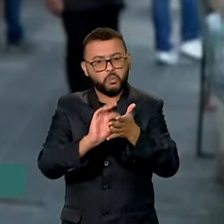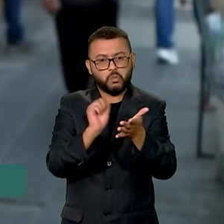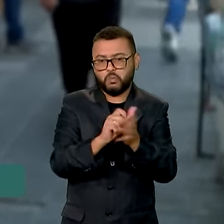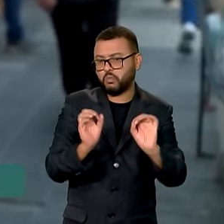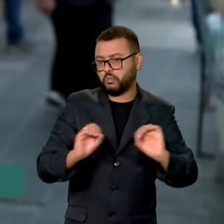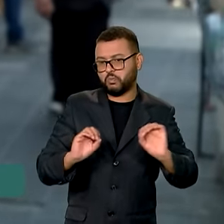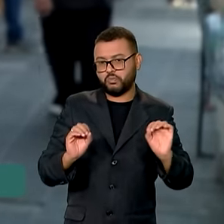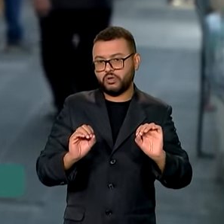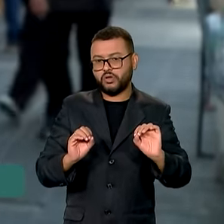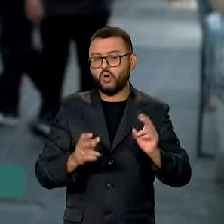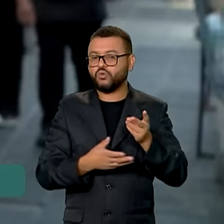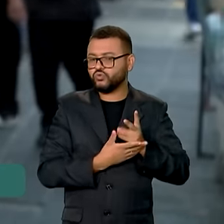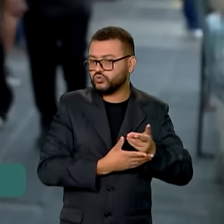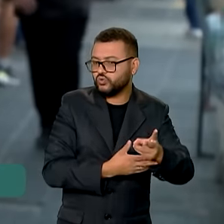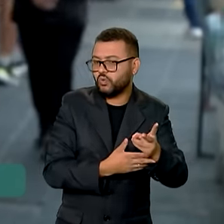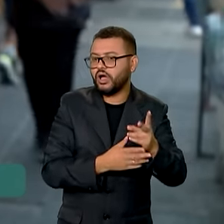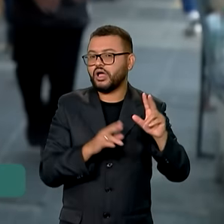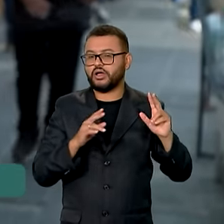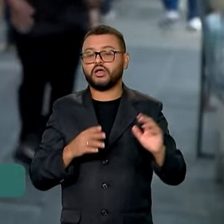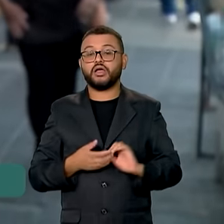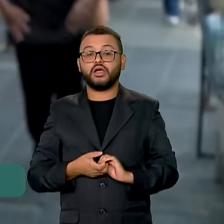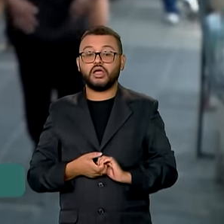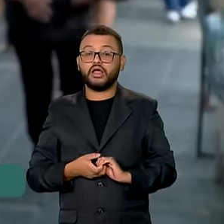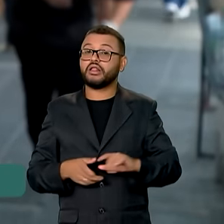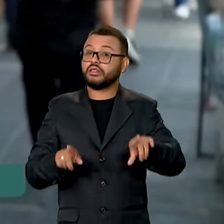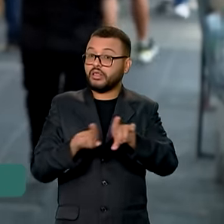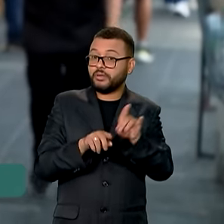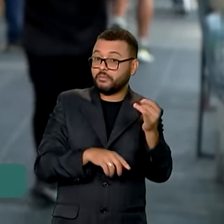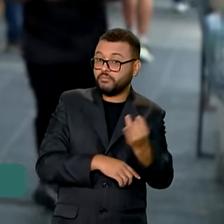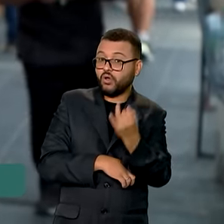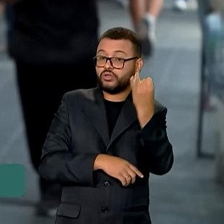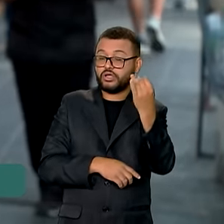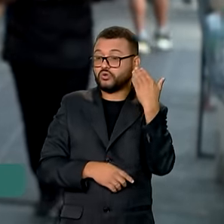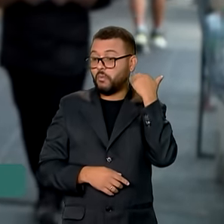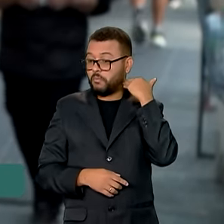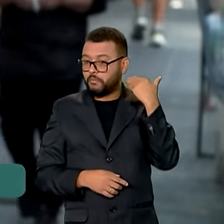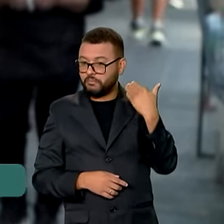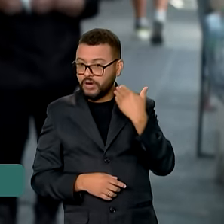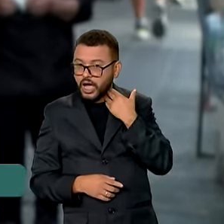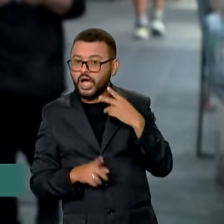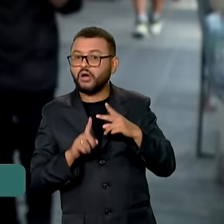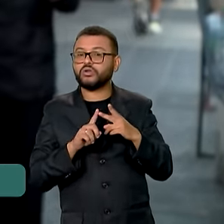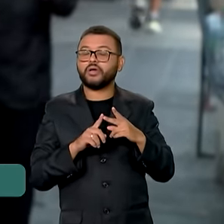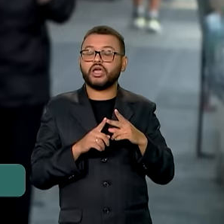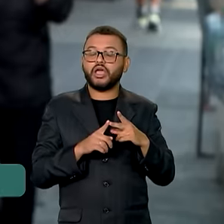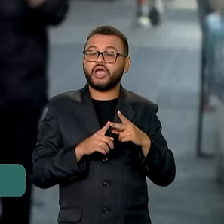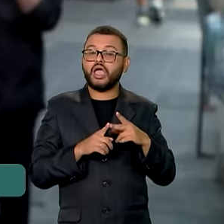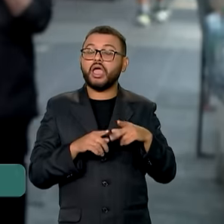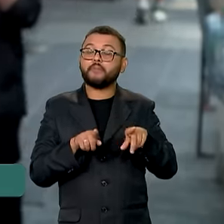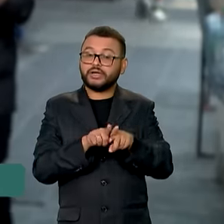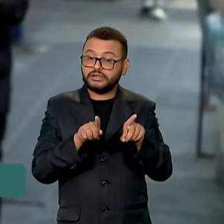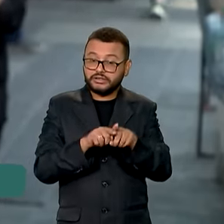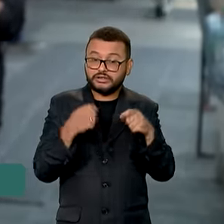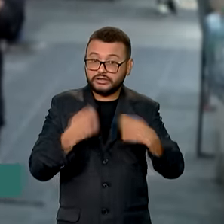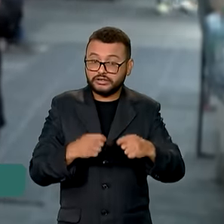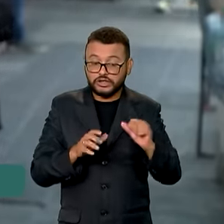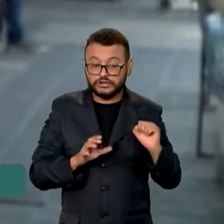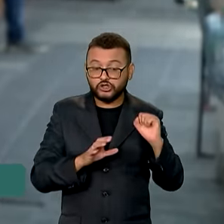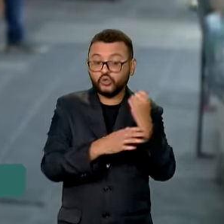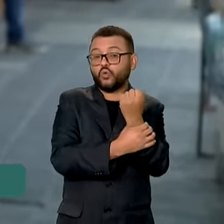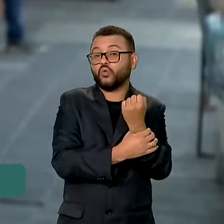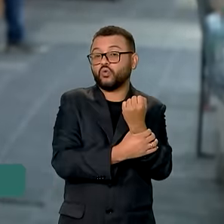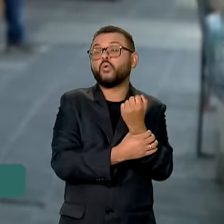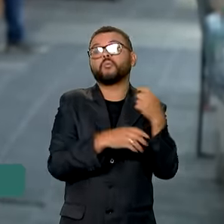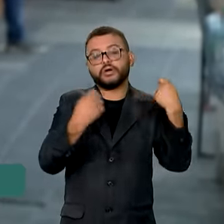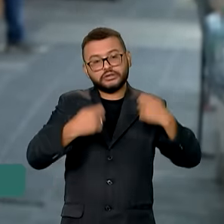cadastro e tudo continua igual. Além disso, os bancos e as instituições financeiras deverão garantir mais